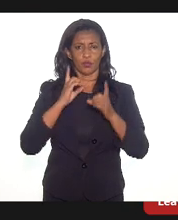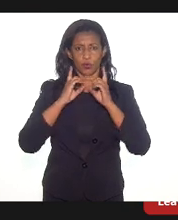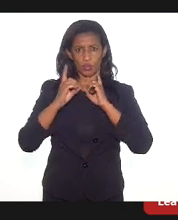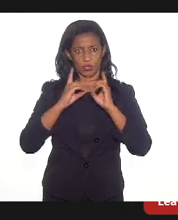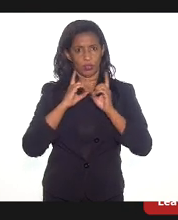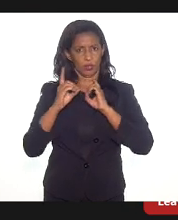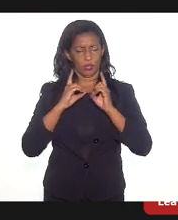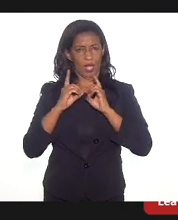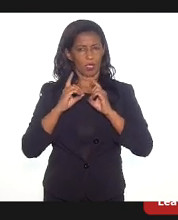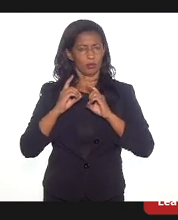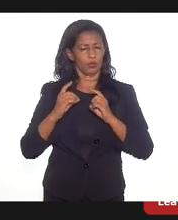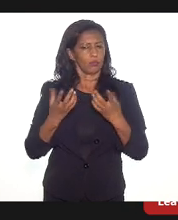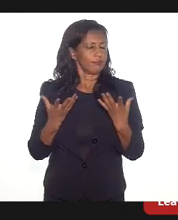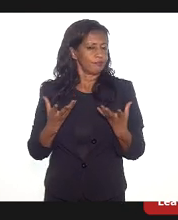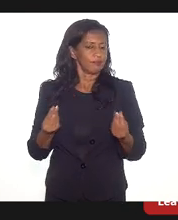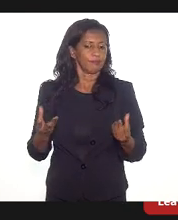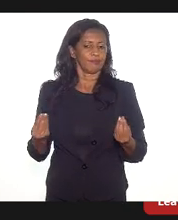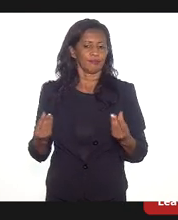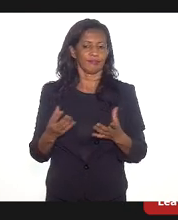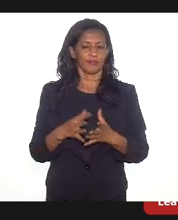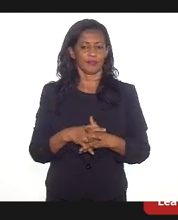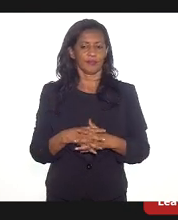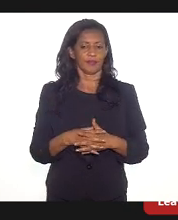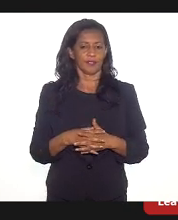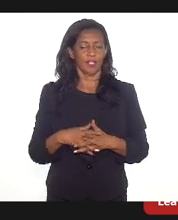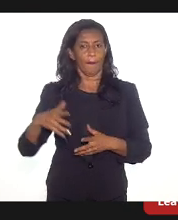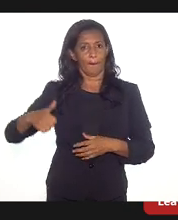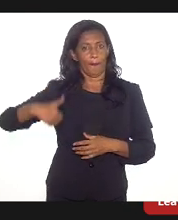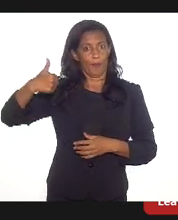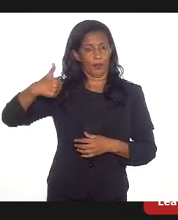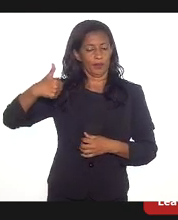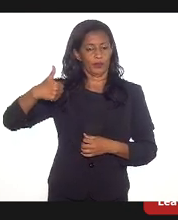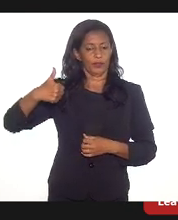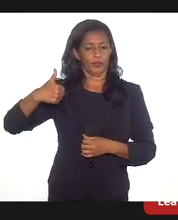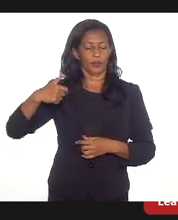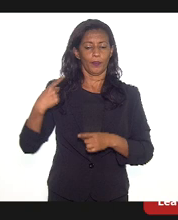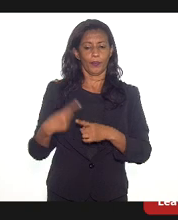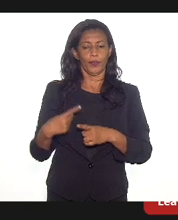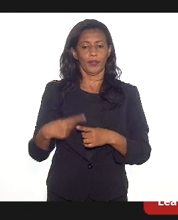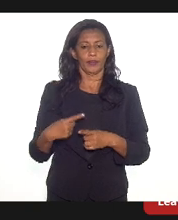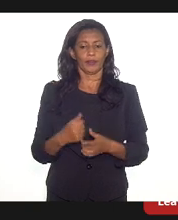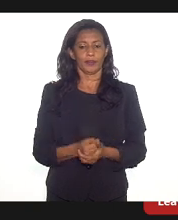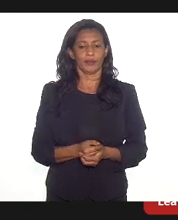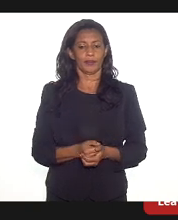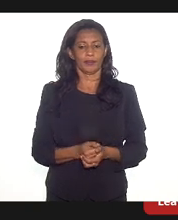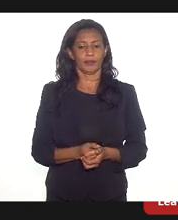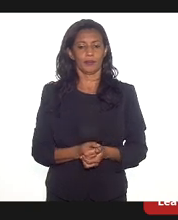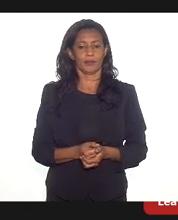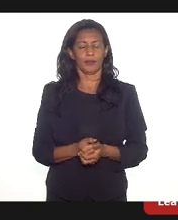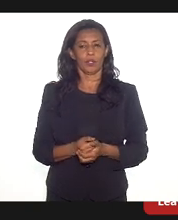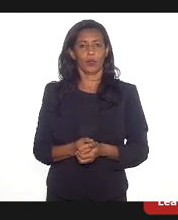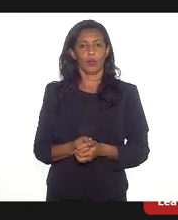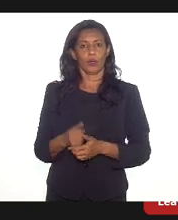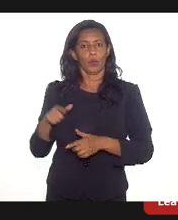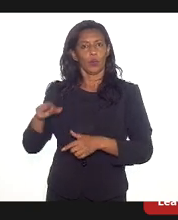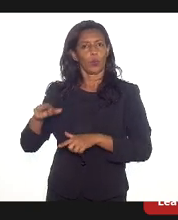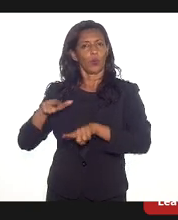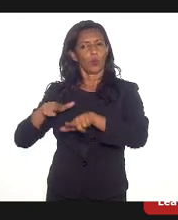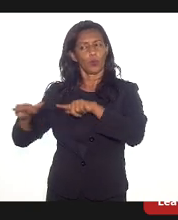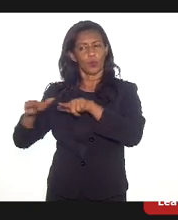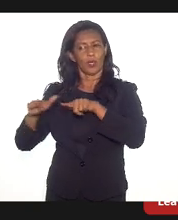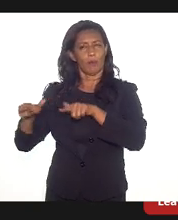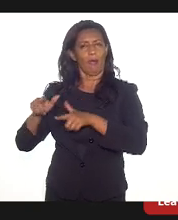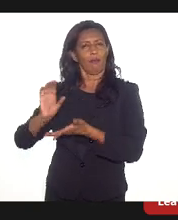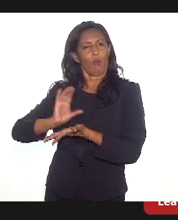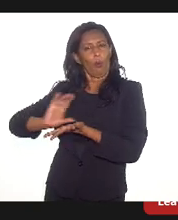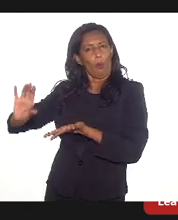bastante positivos, porque o setor de serviço e de comércio foram os